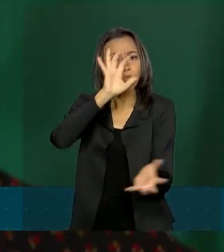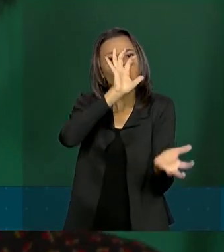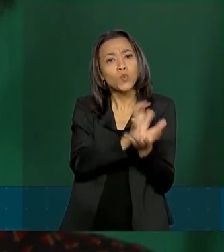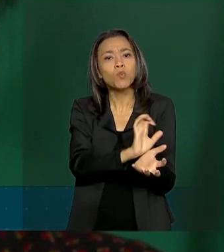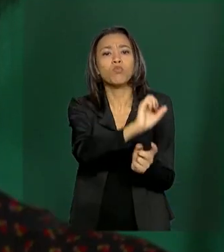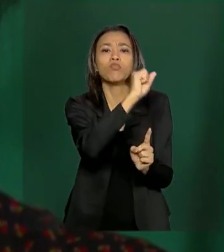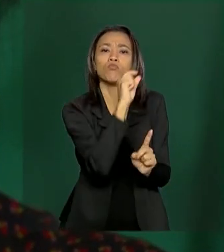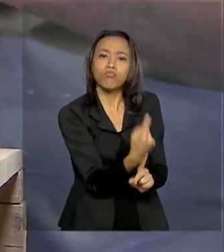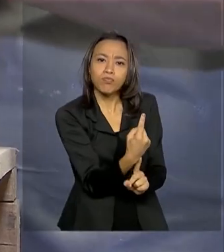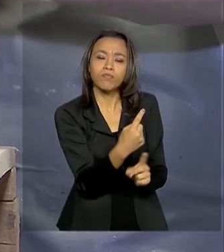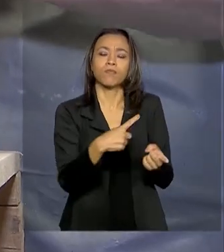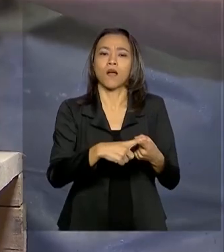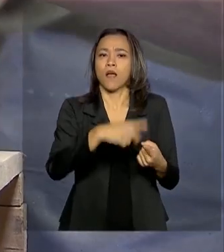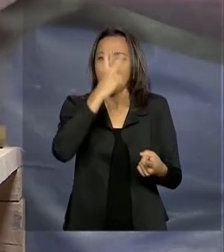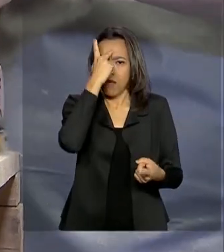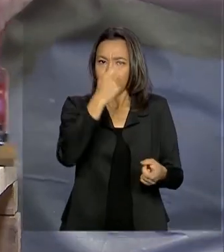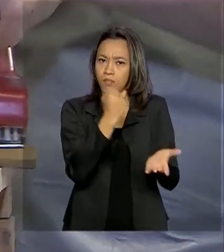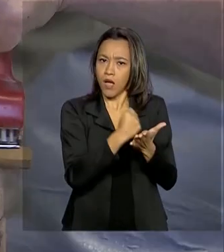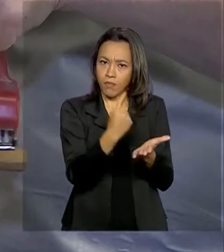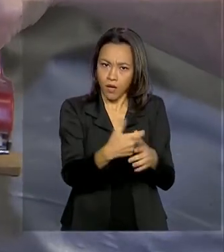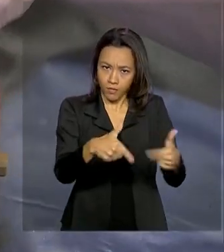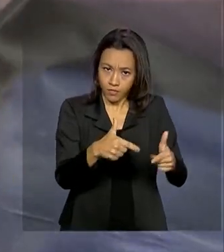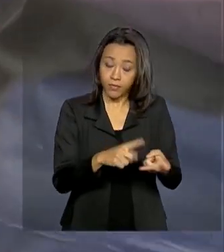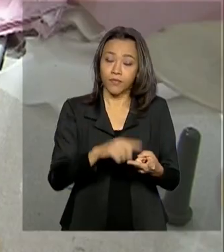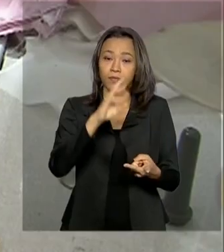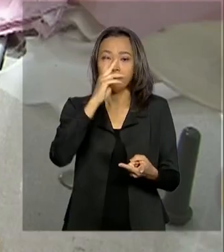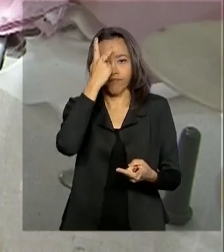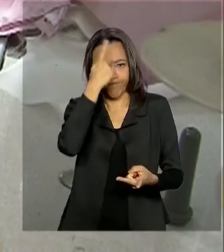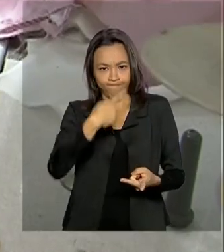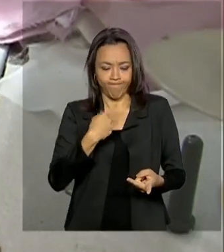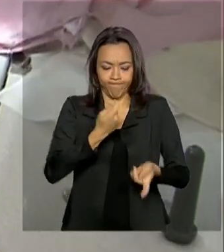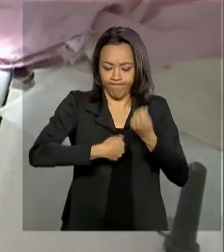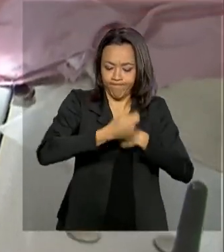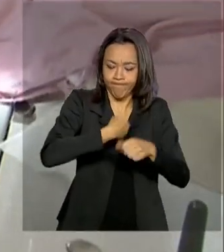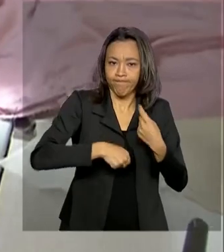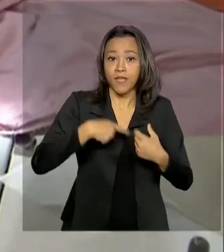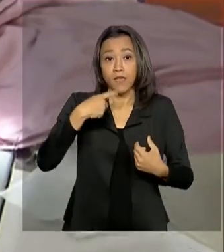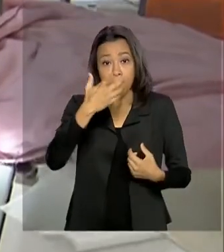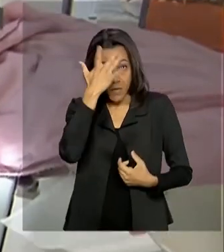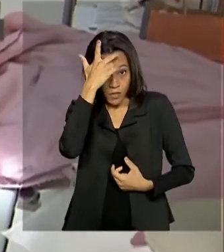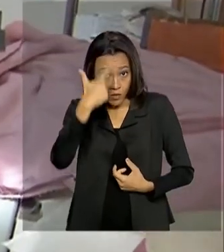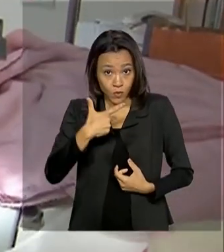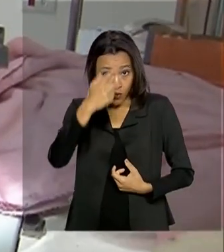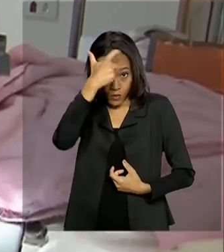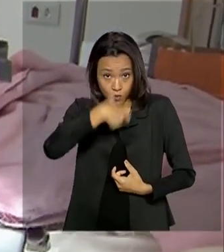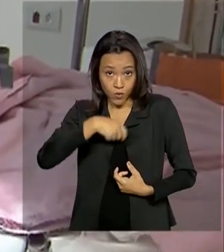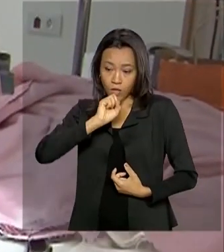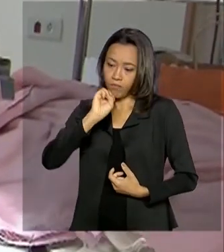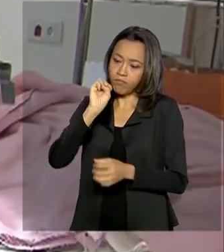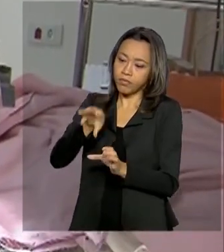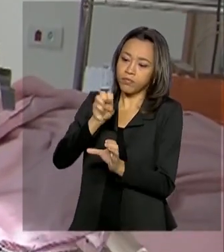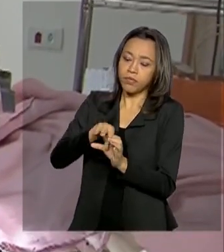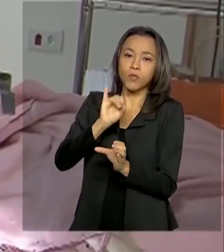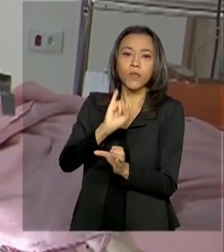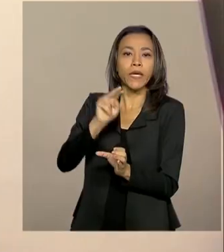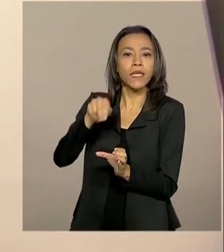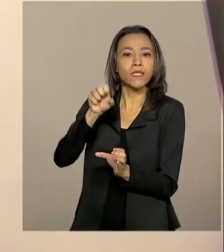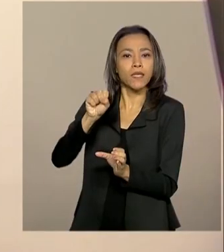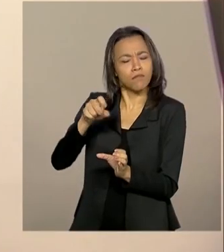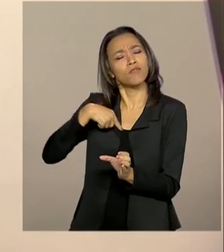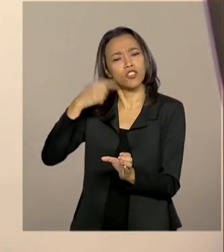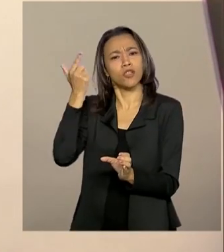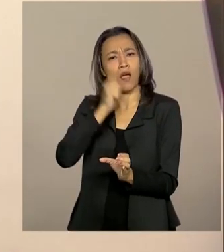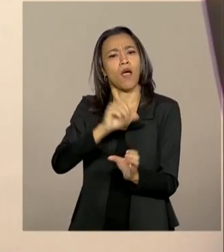informais, microempreendedores individuais e contribuintes individuais do INSS, já estão habilitadas a receber o